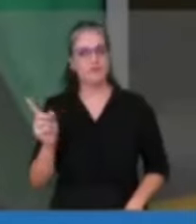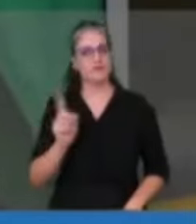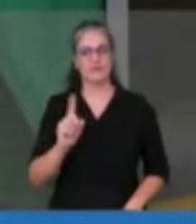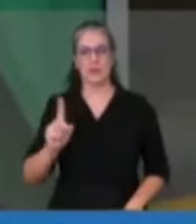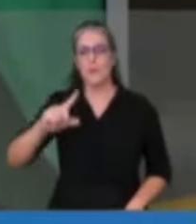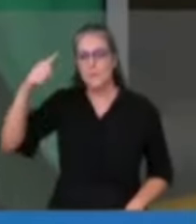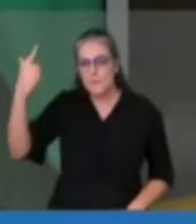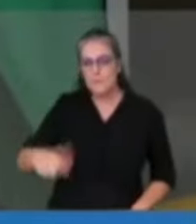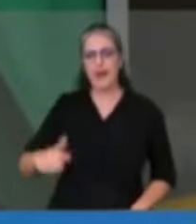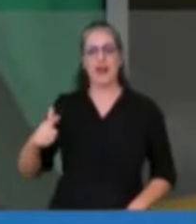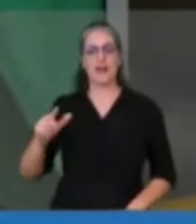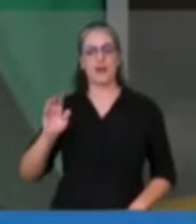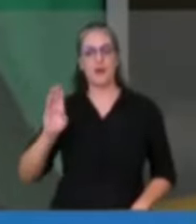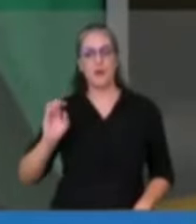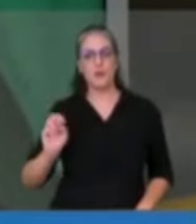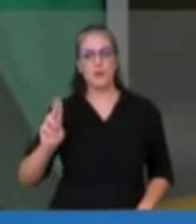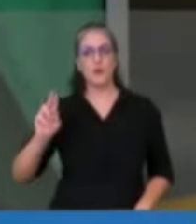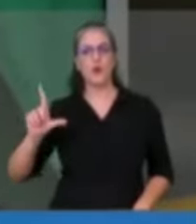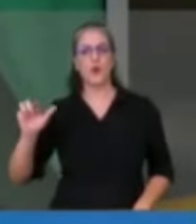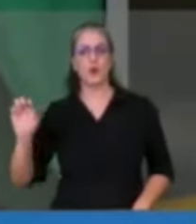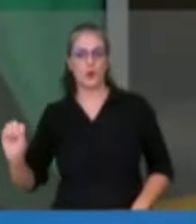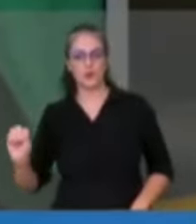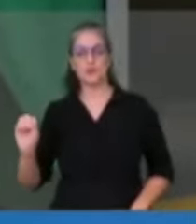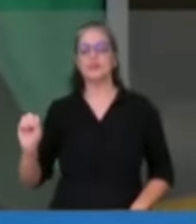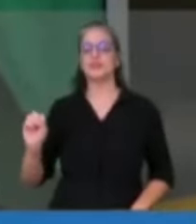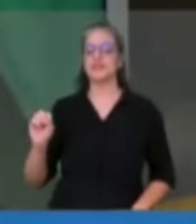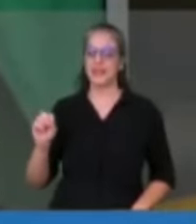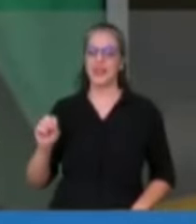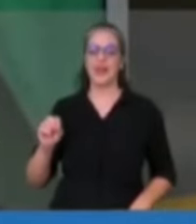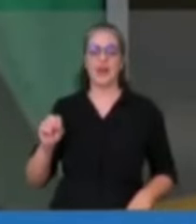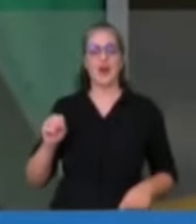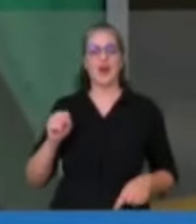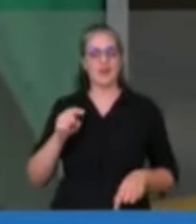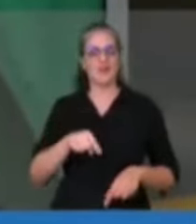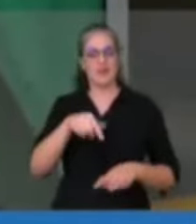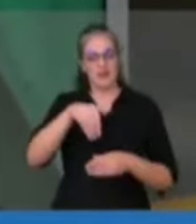vitória do Boulos nas cadeias de São Paulo. Parabéns, parabéns, Boulos.